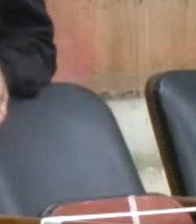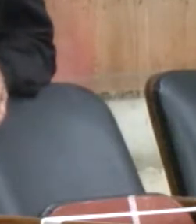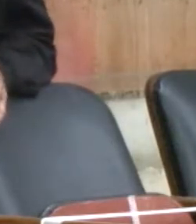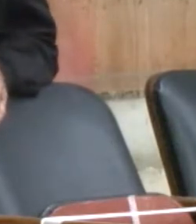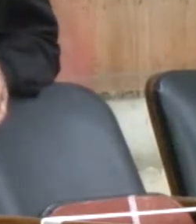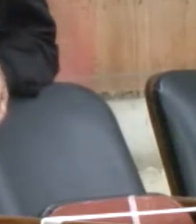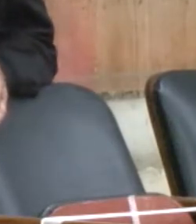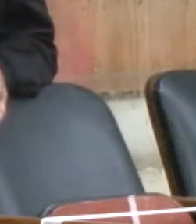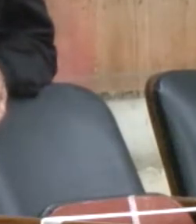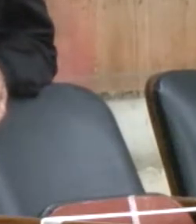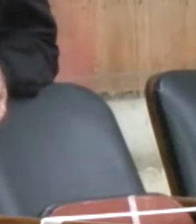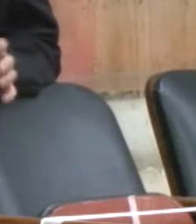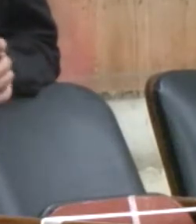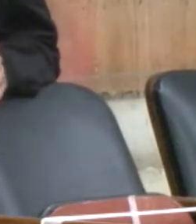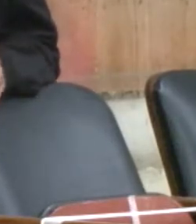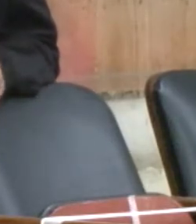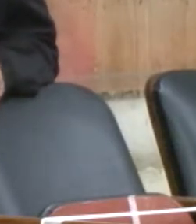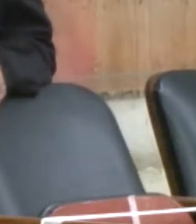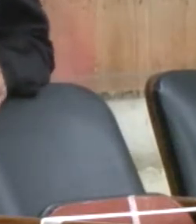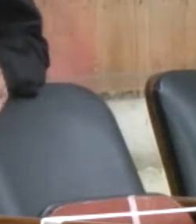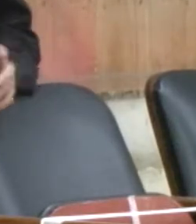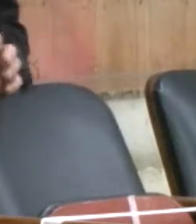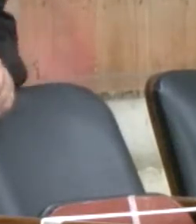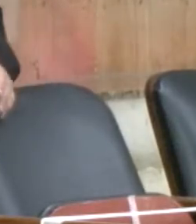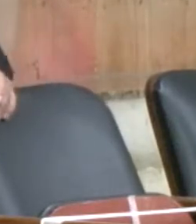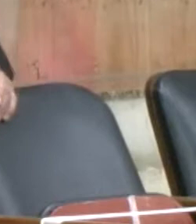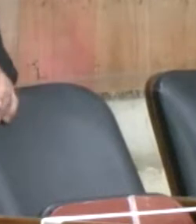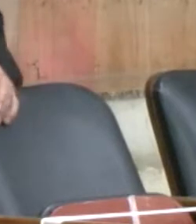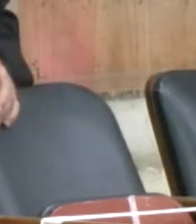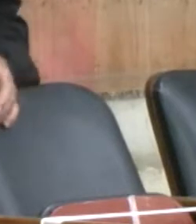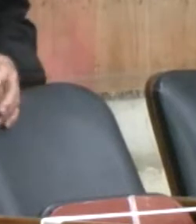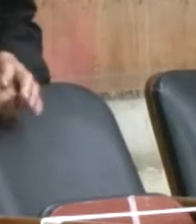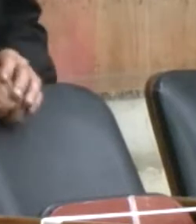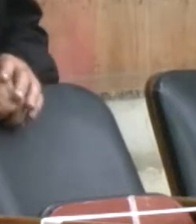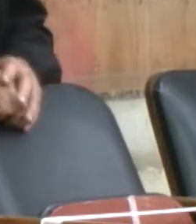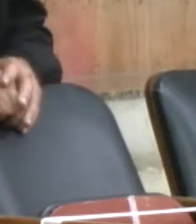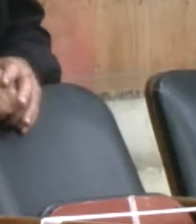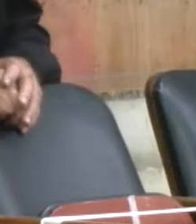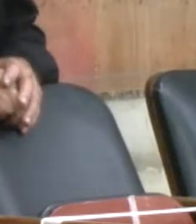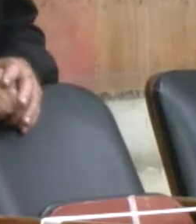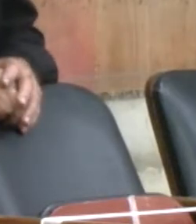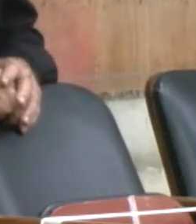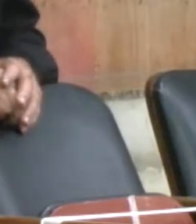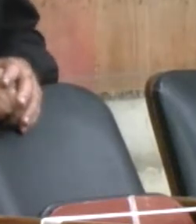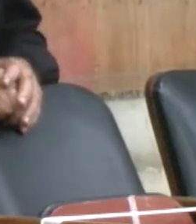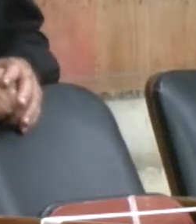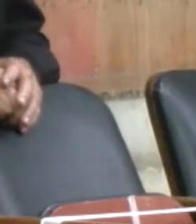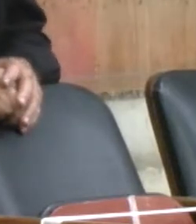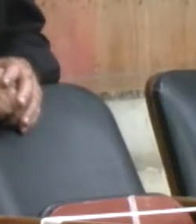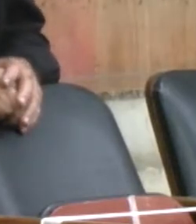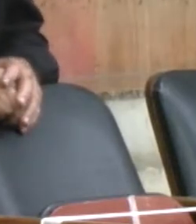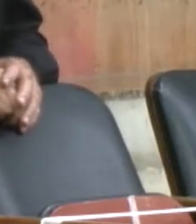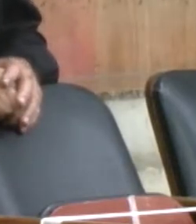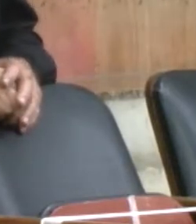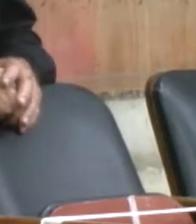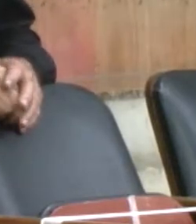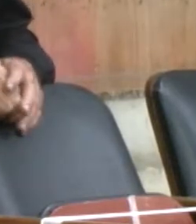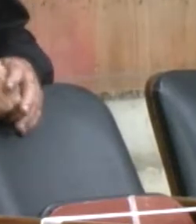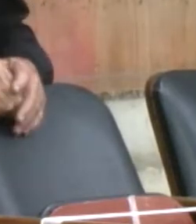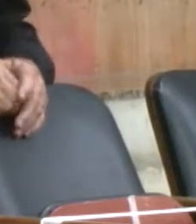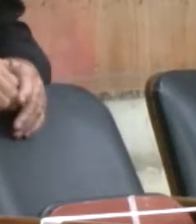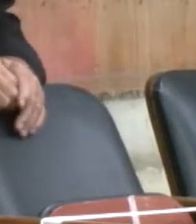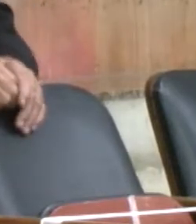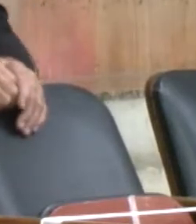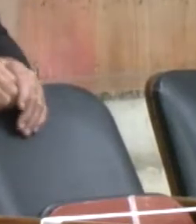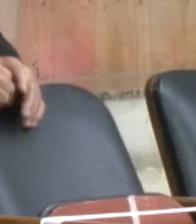um telefone e daqui a pouco está vendendo ali na feira ali. Ou em qualquer outro lugar de Caxias. Rouba uma bicicleta lá na Vila Operária e vai